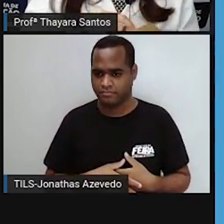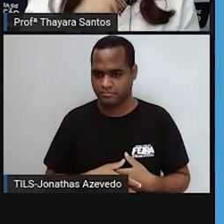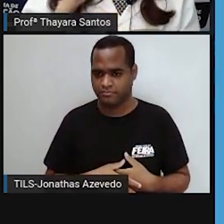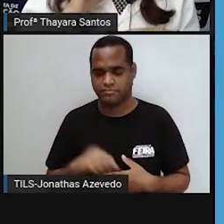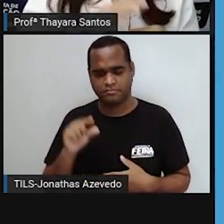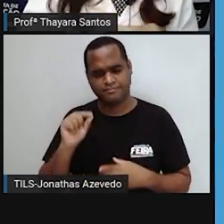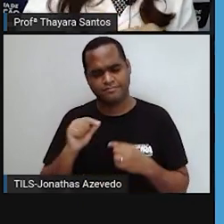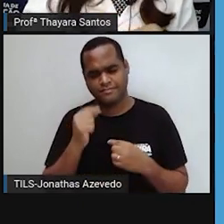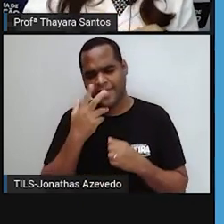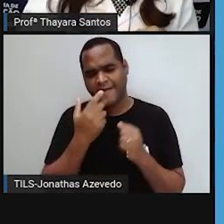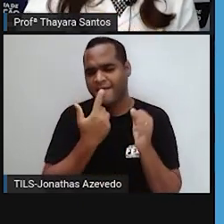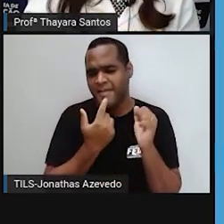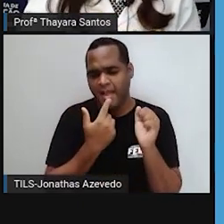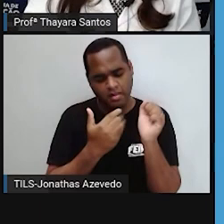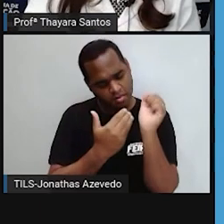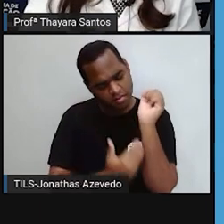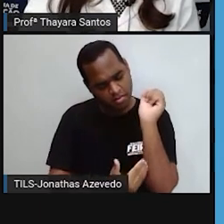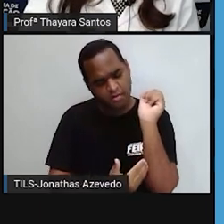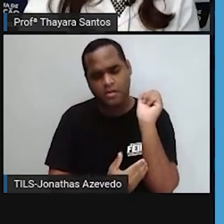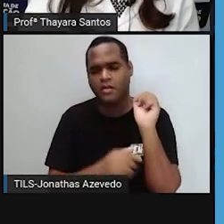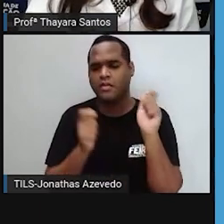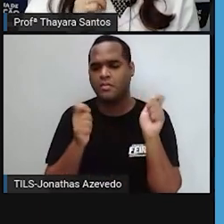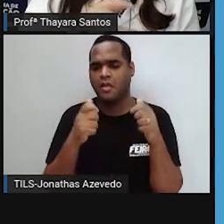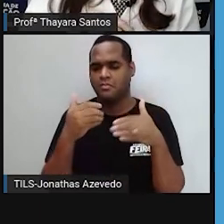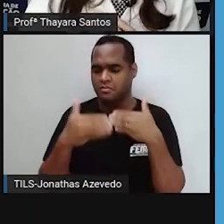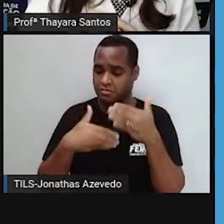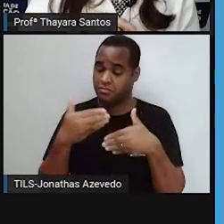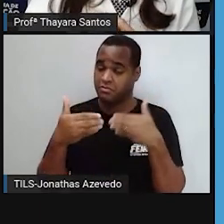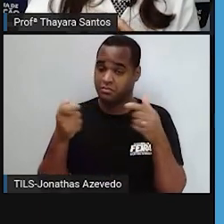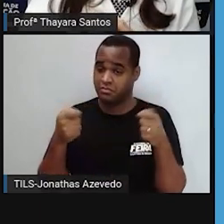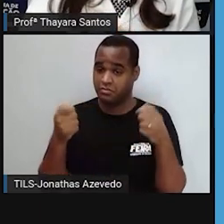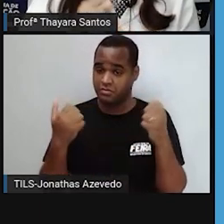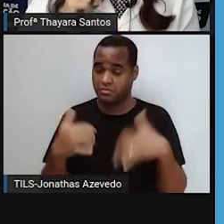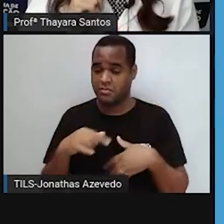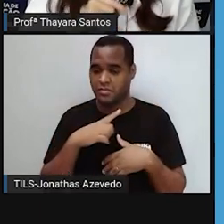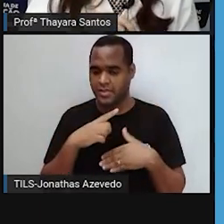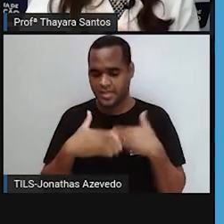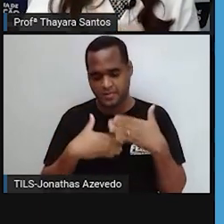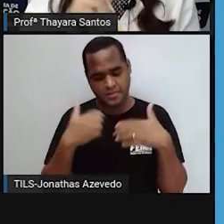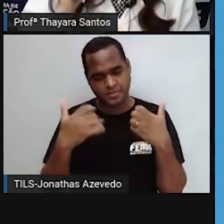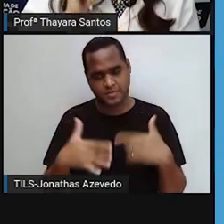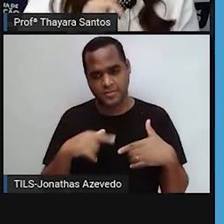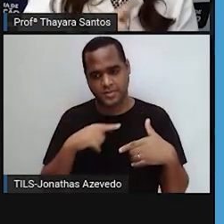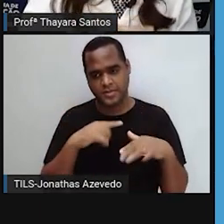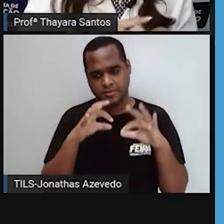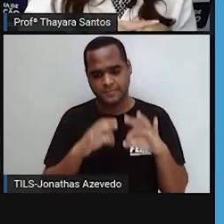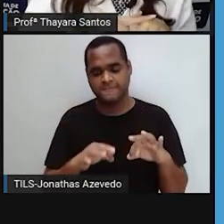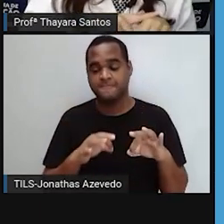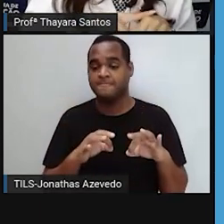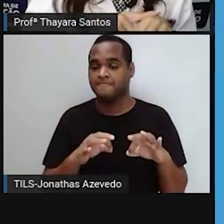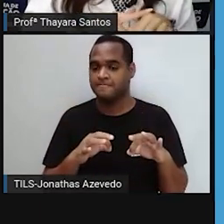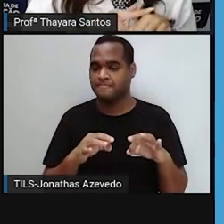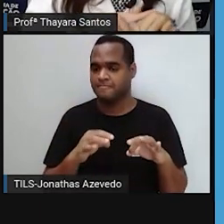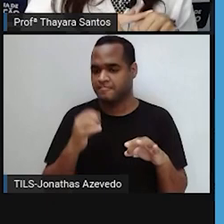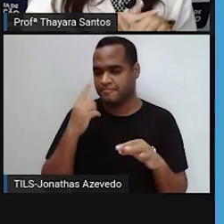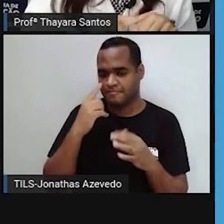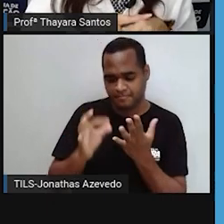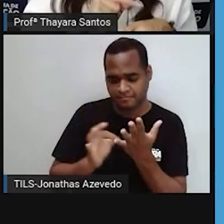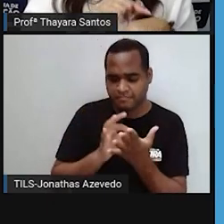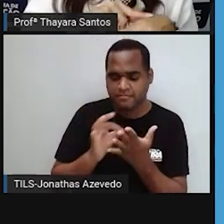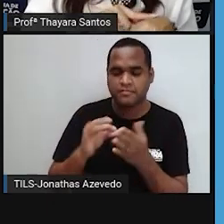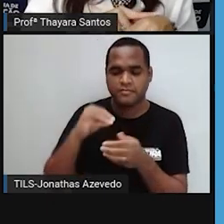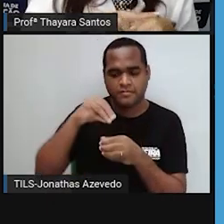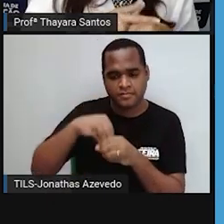abre uma ferida, aquela ferida vai ser fechada com o tempo. E ela vai ser fechada com o tempo justamente porque as nossas células que estão ali na